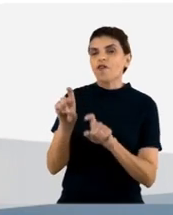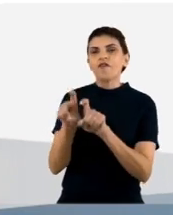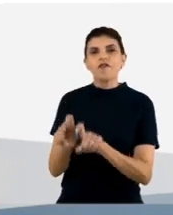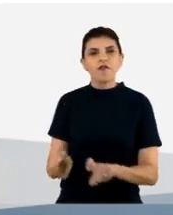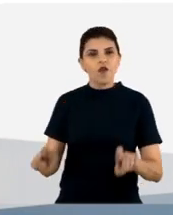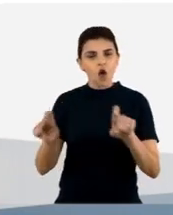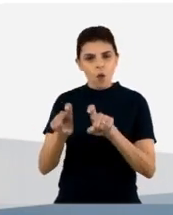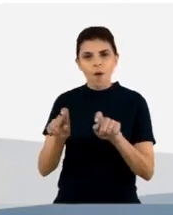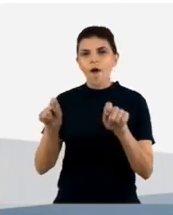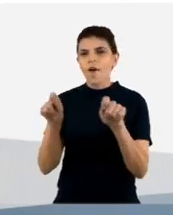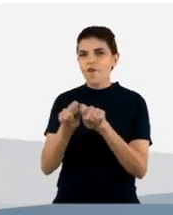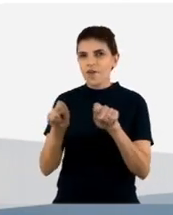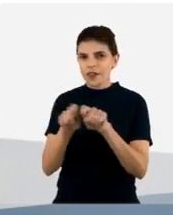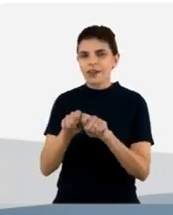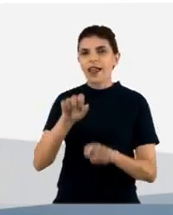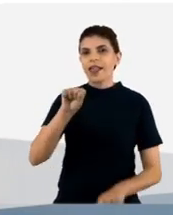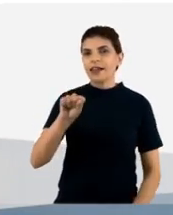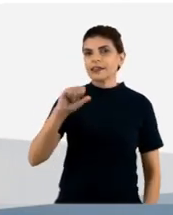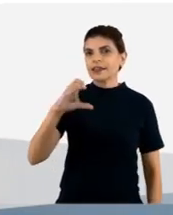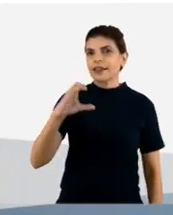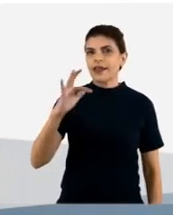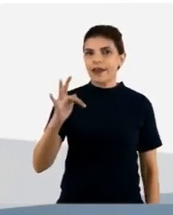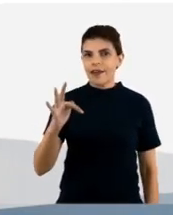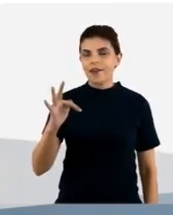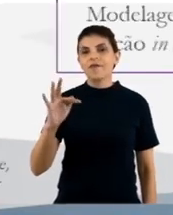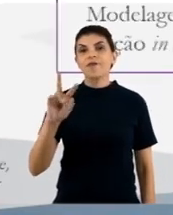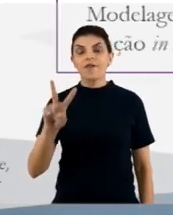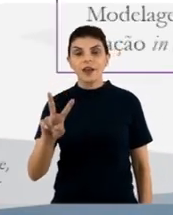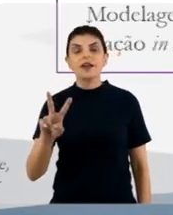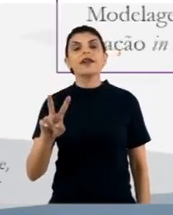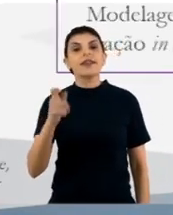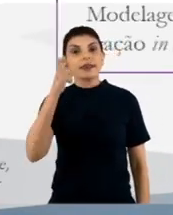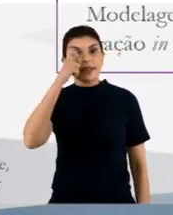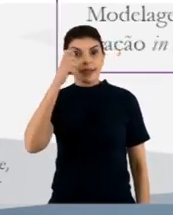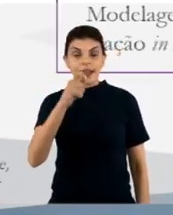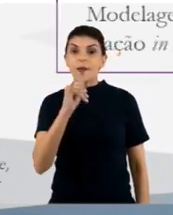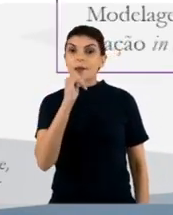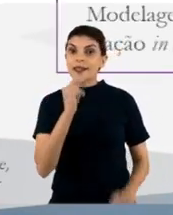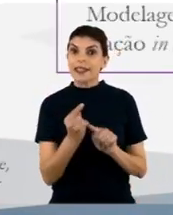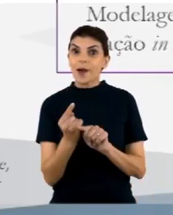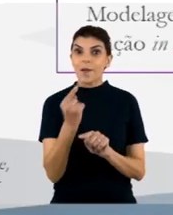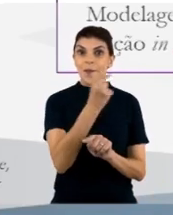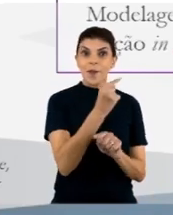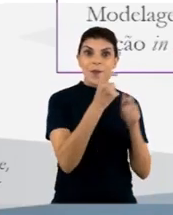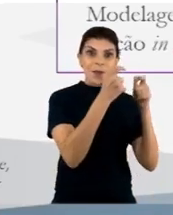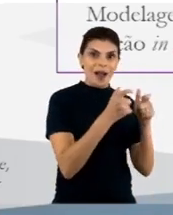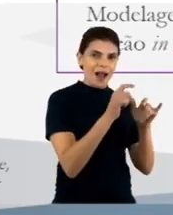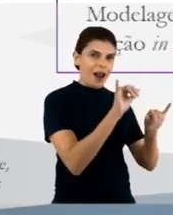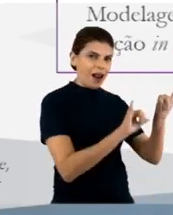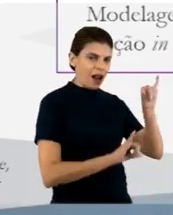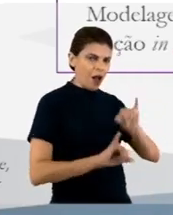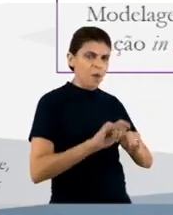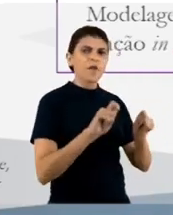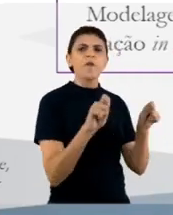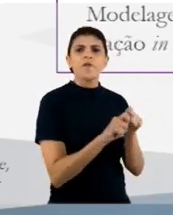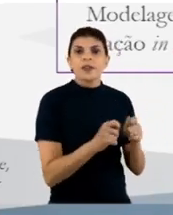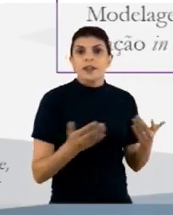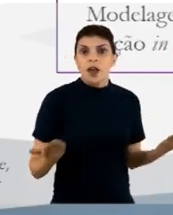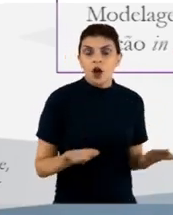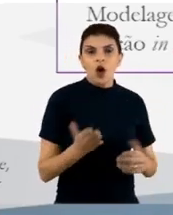selecionar os SCFVs de interesse então por exemplo lá no nosso laboratório nós estamos